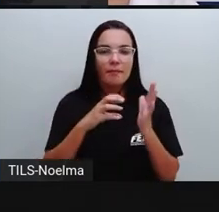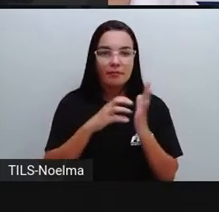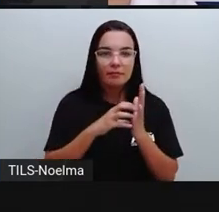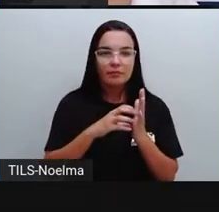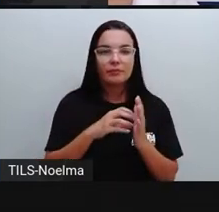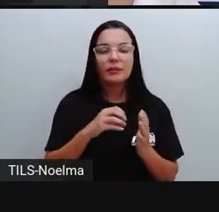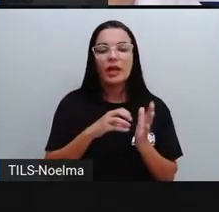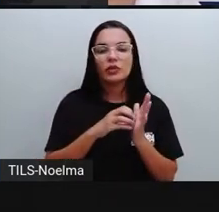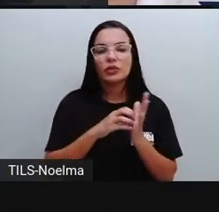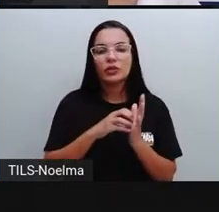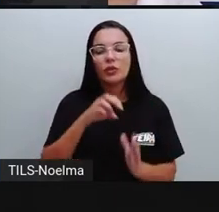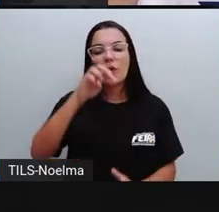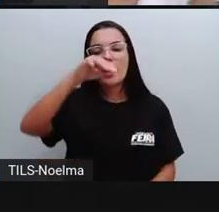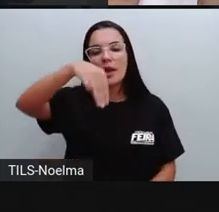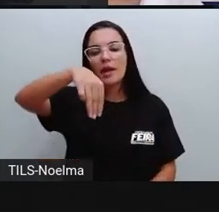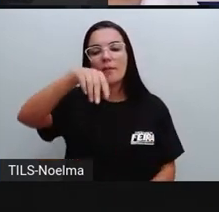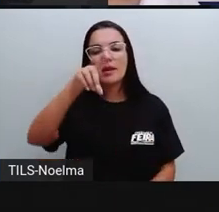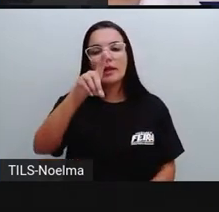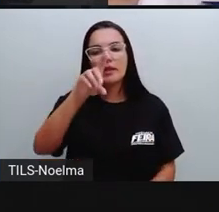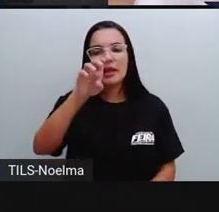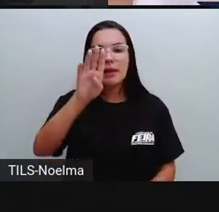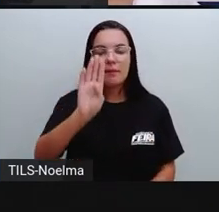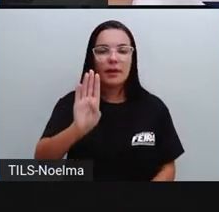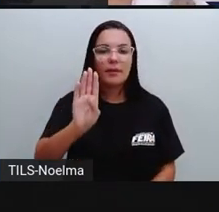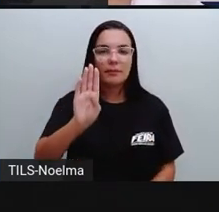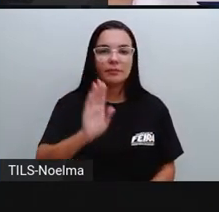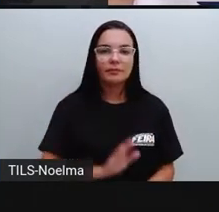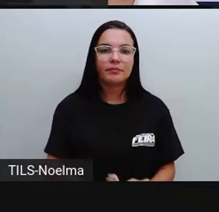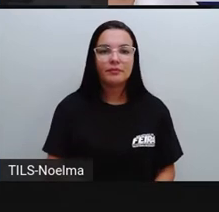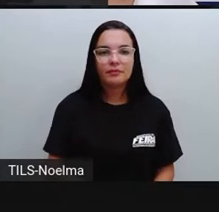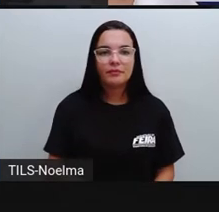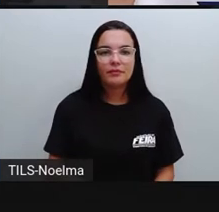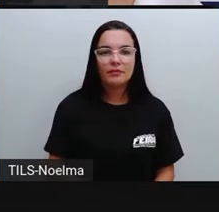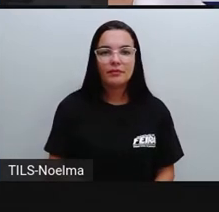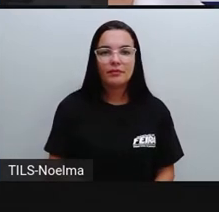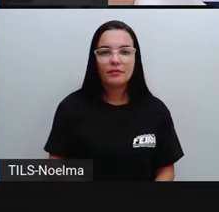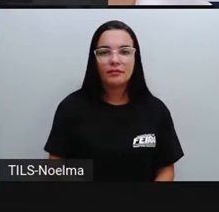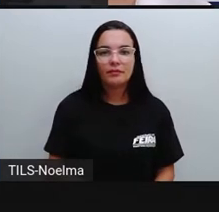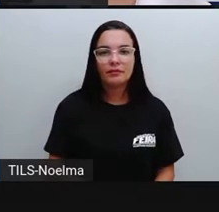vereador, então, Edvaldo Lima dos Santos, do Partido MDB.